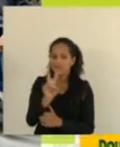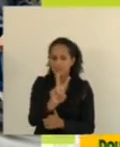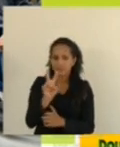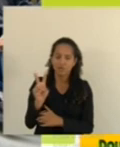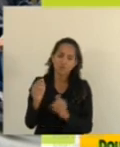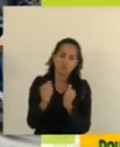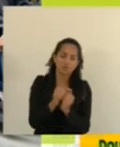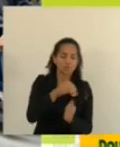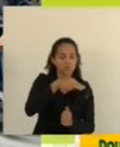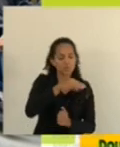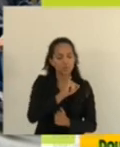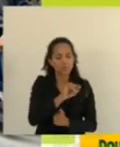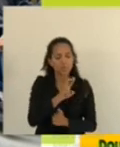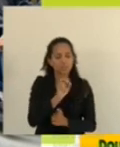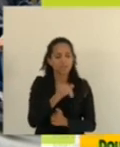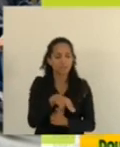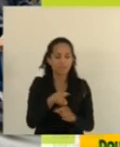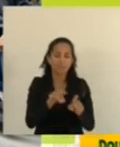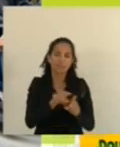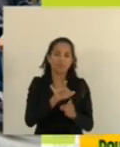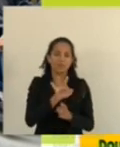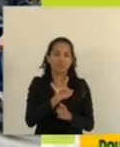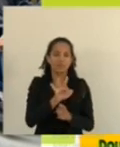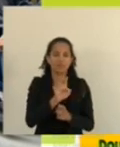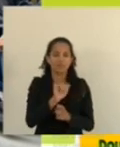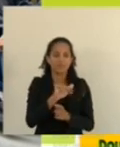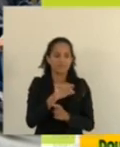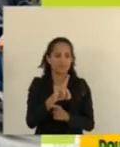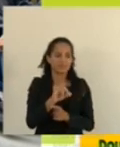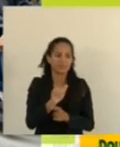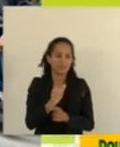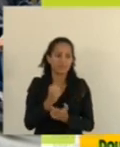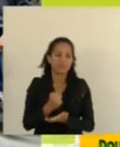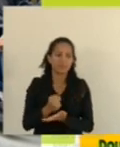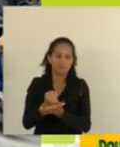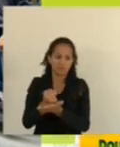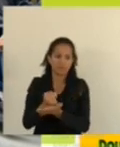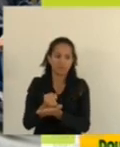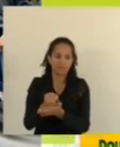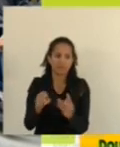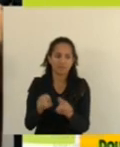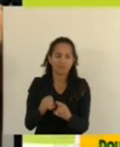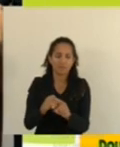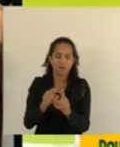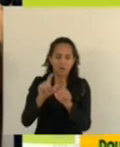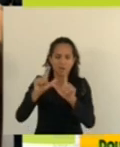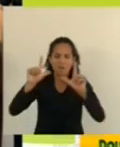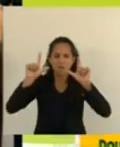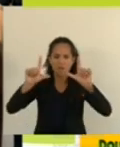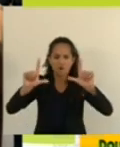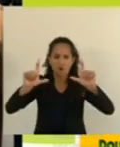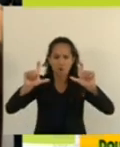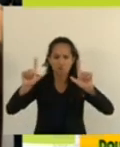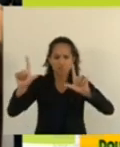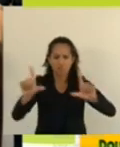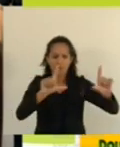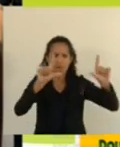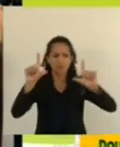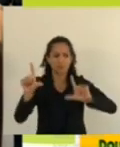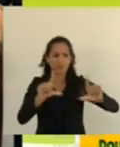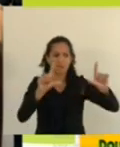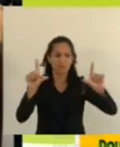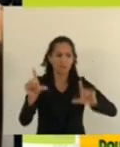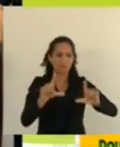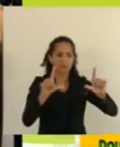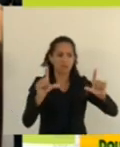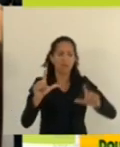Miriam e a Fernanda, são auxiliares do Carlos Aju. E pode ir passando, por favor, é a Luciana que